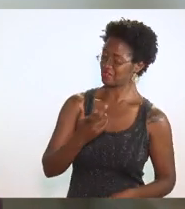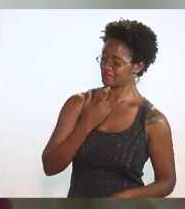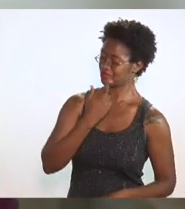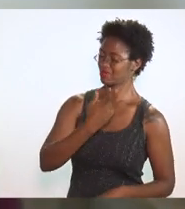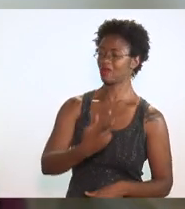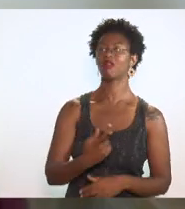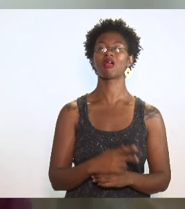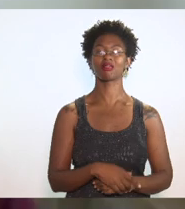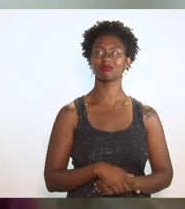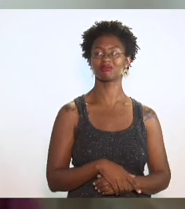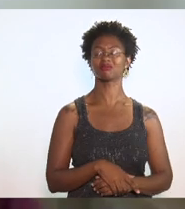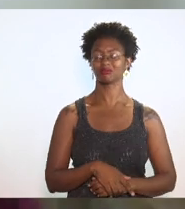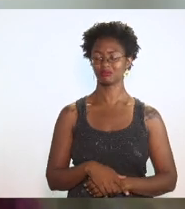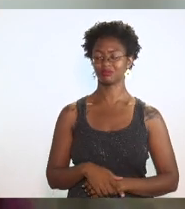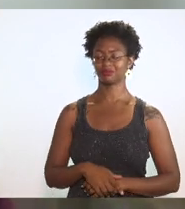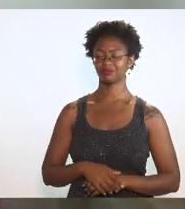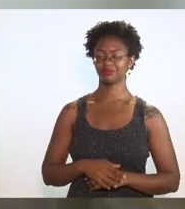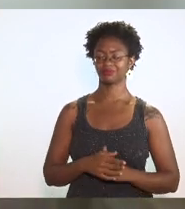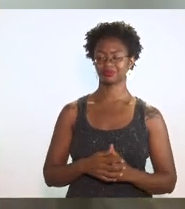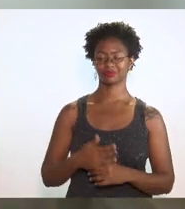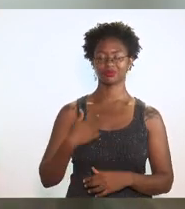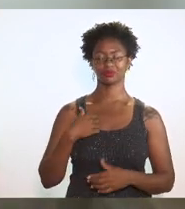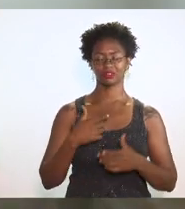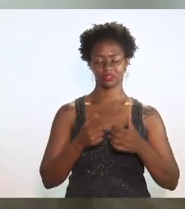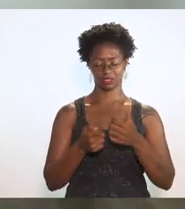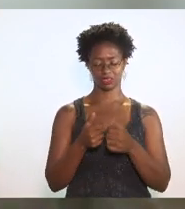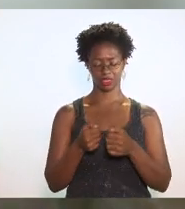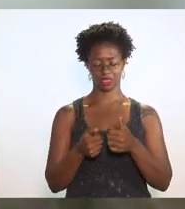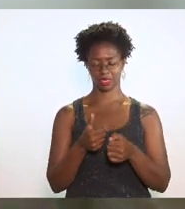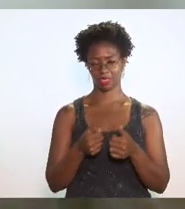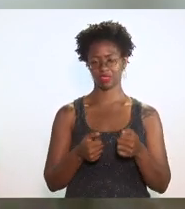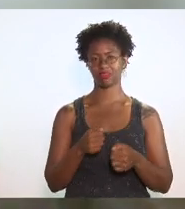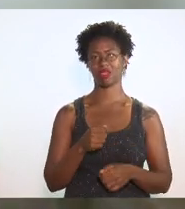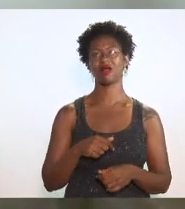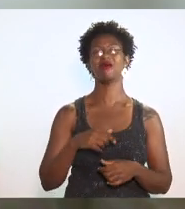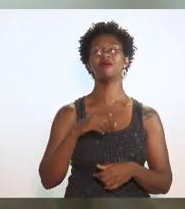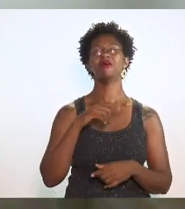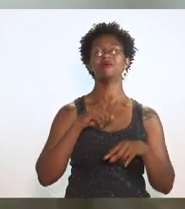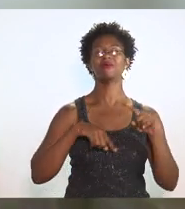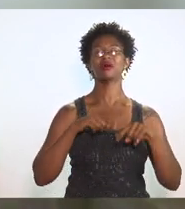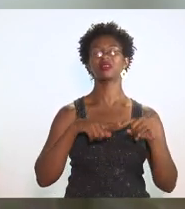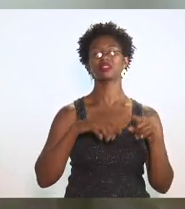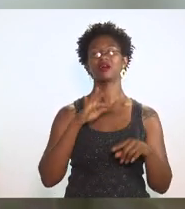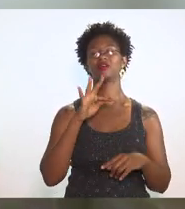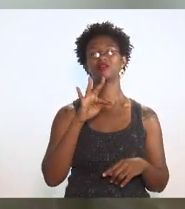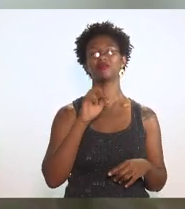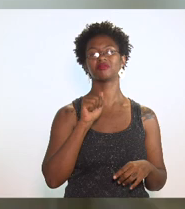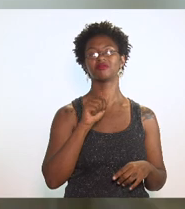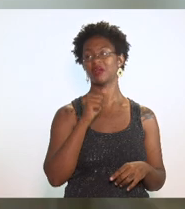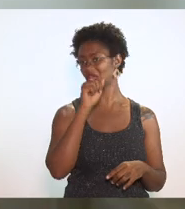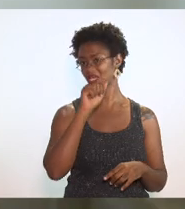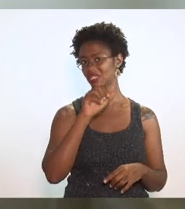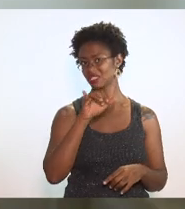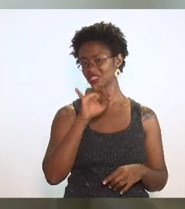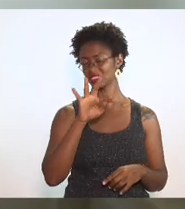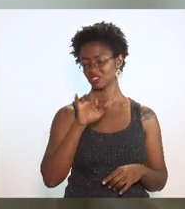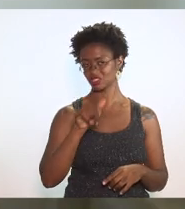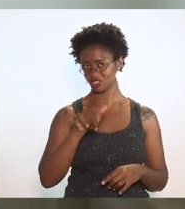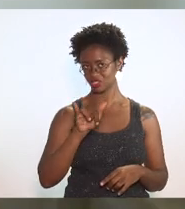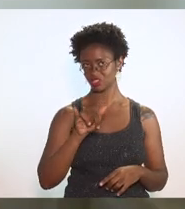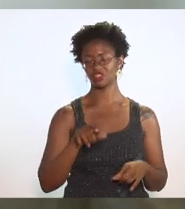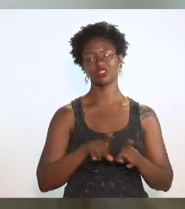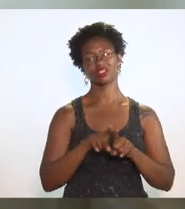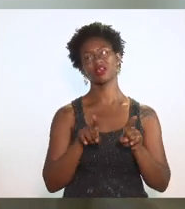uma máquina facite que faz as quatro operações e com alguma boa vontade